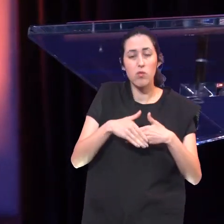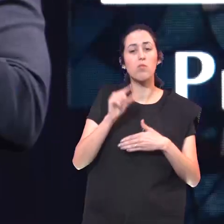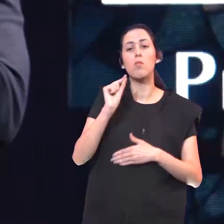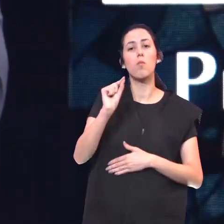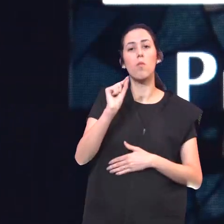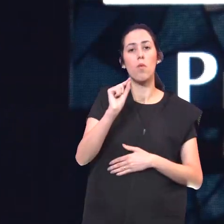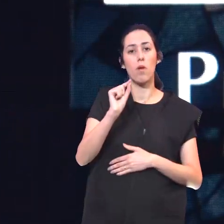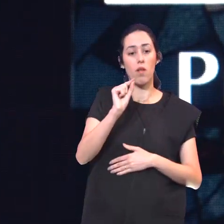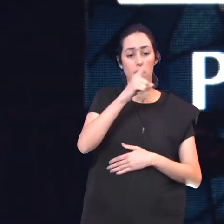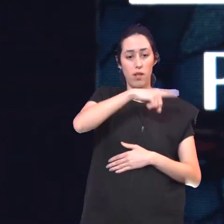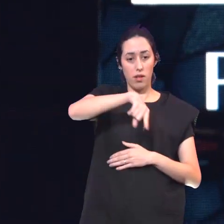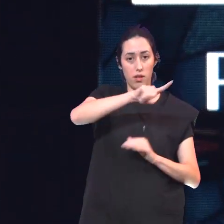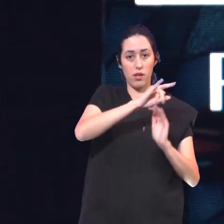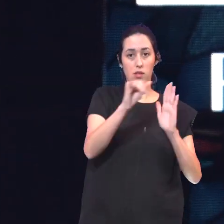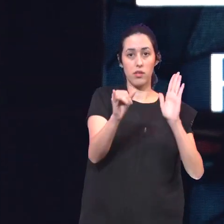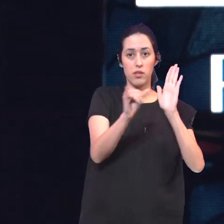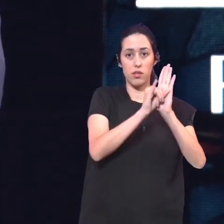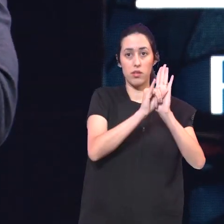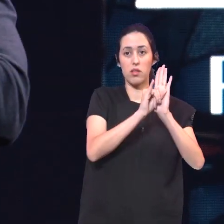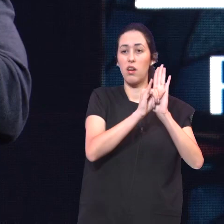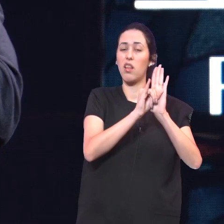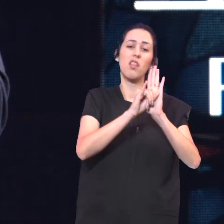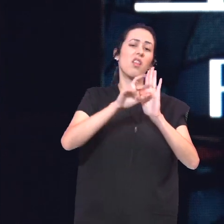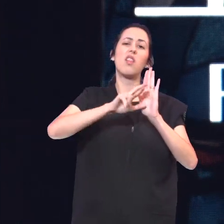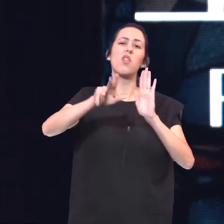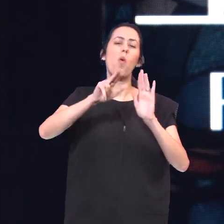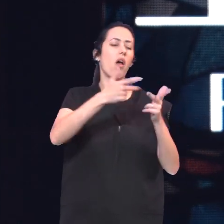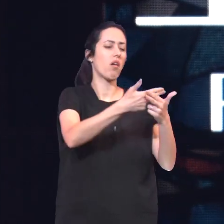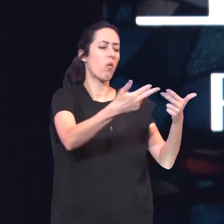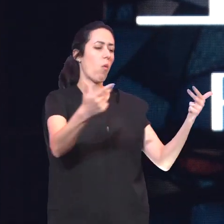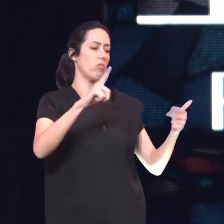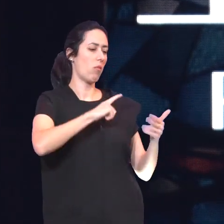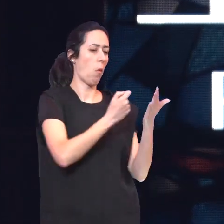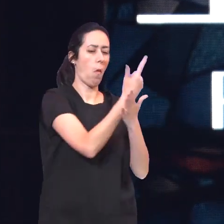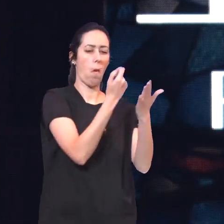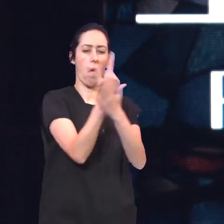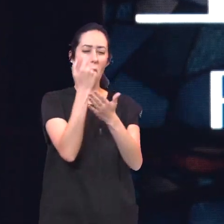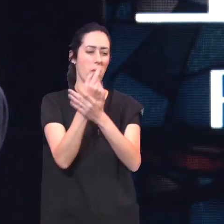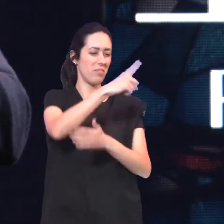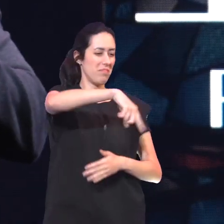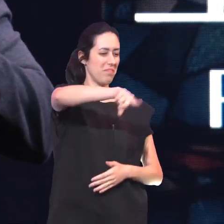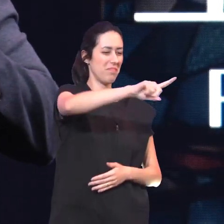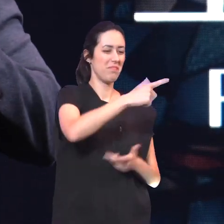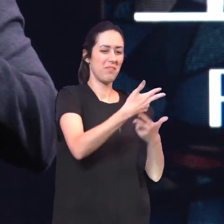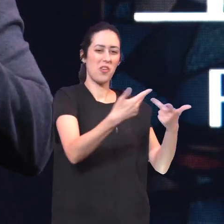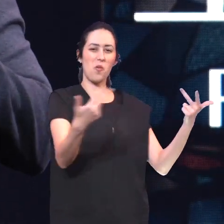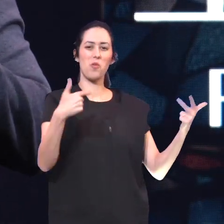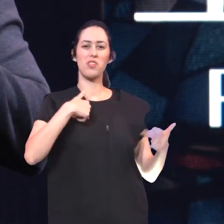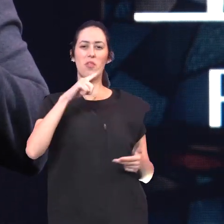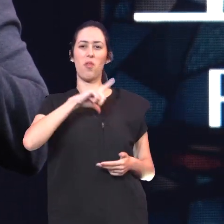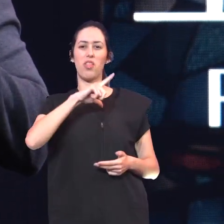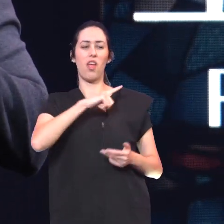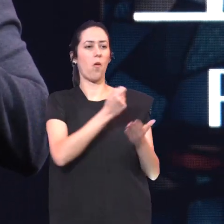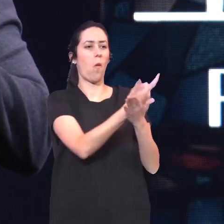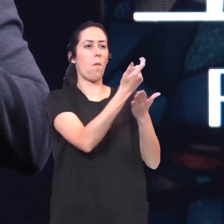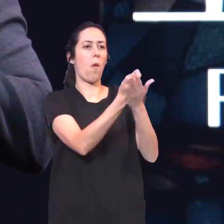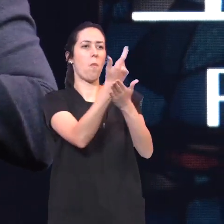pessoa Humilde Não está Nos títulos Que ela possui Não está Nos bens Que ela possui